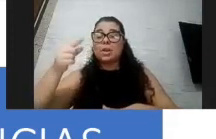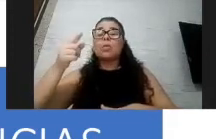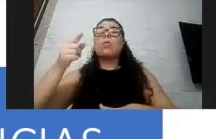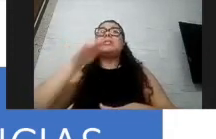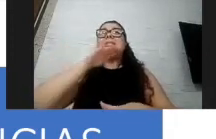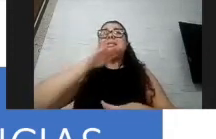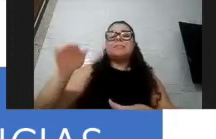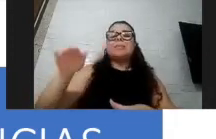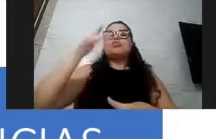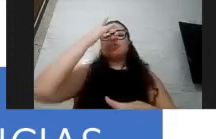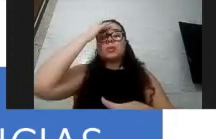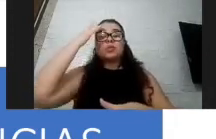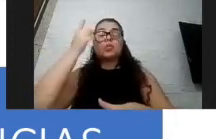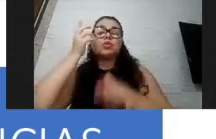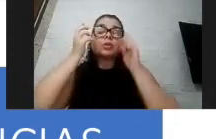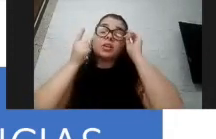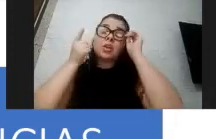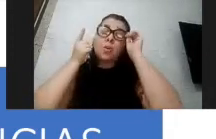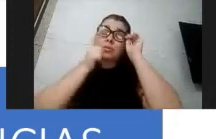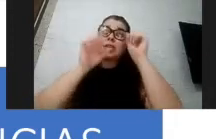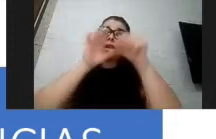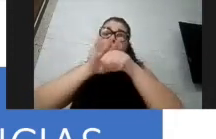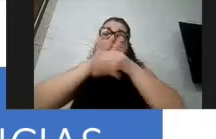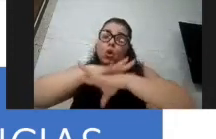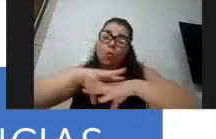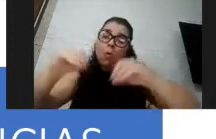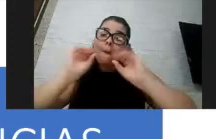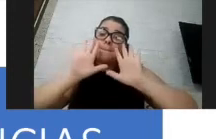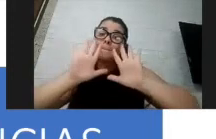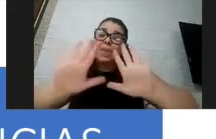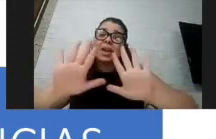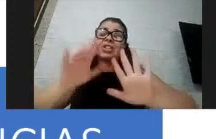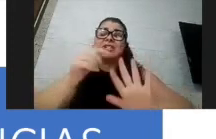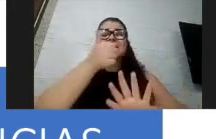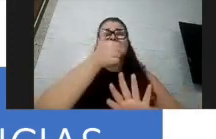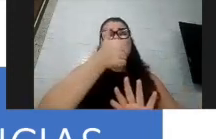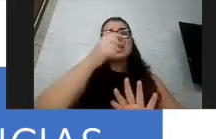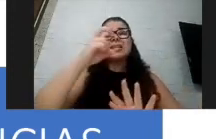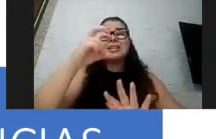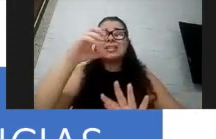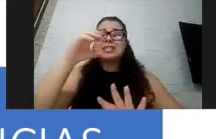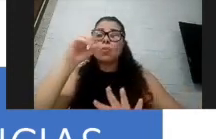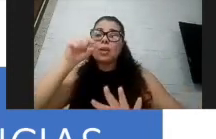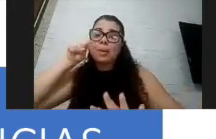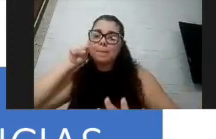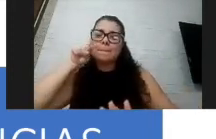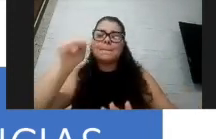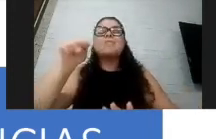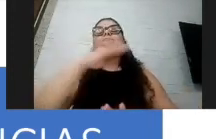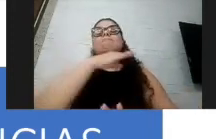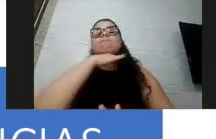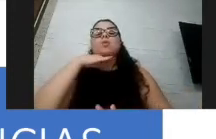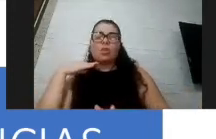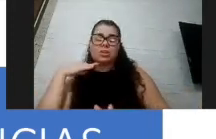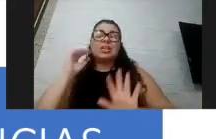recuperação, mas 150 mil mortes. A gente, no mundo, somos um dos países que